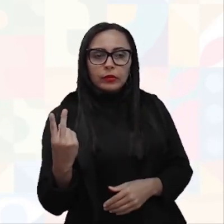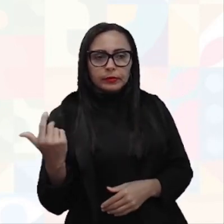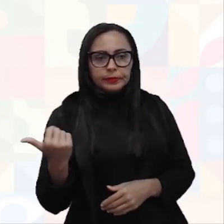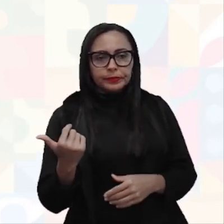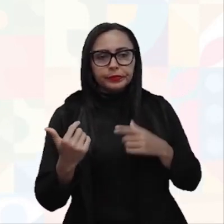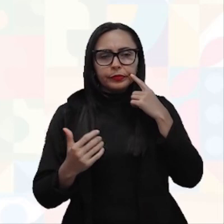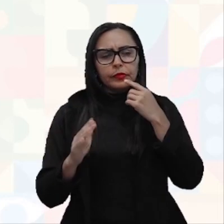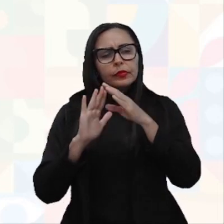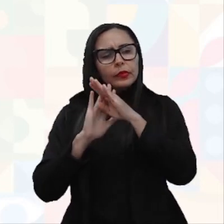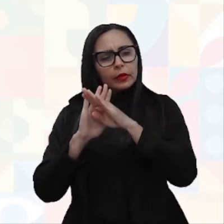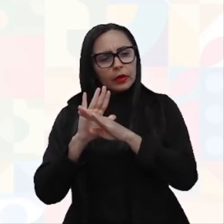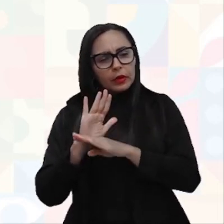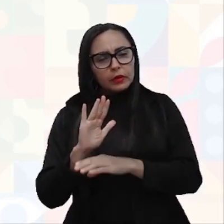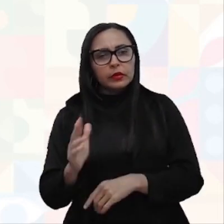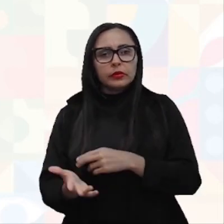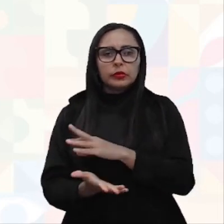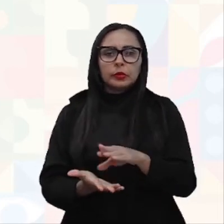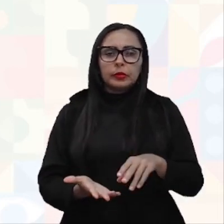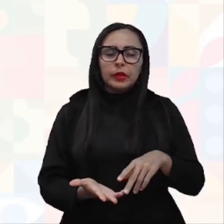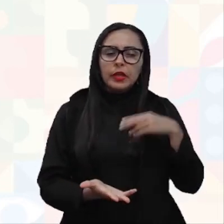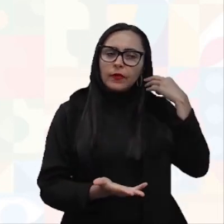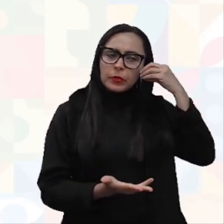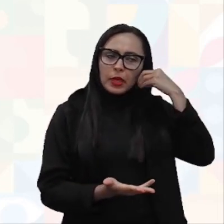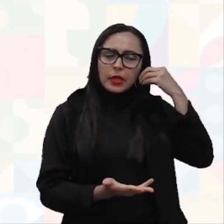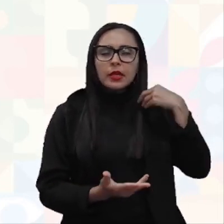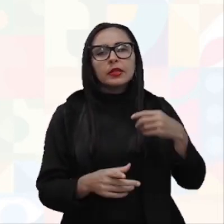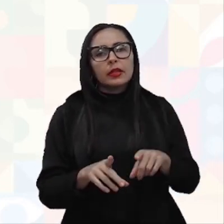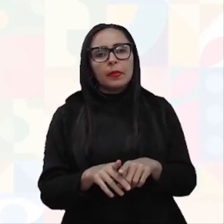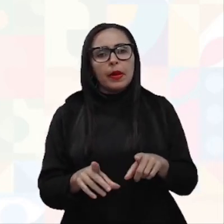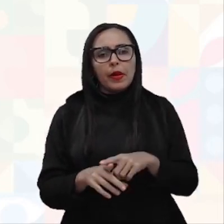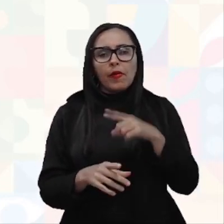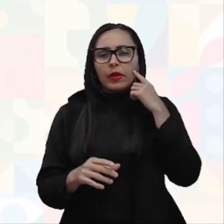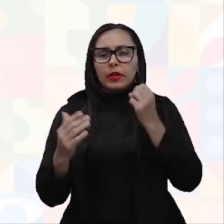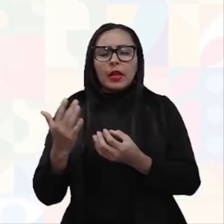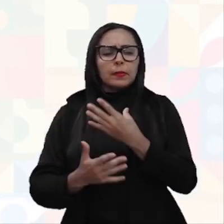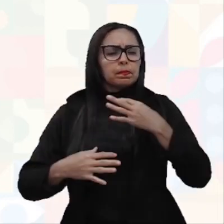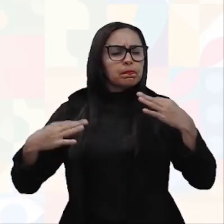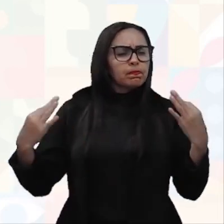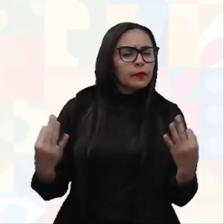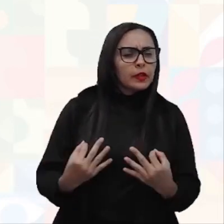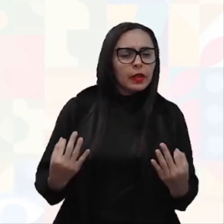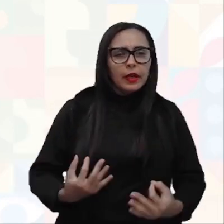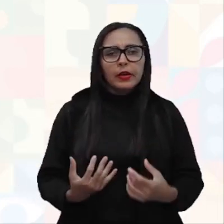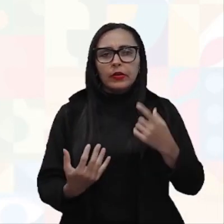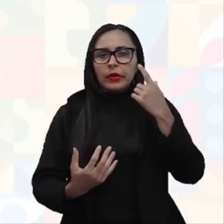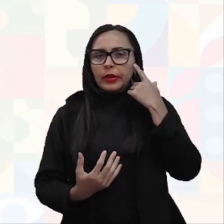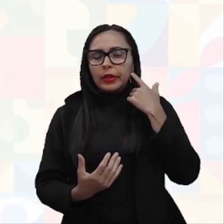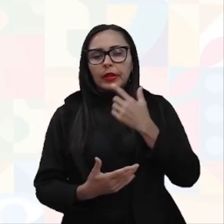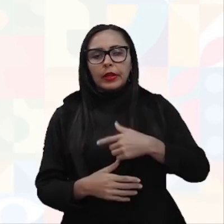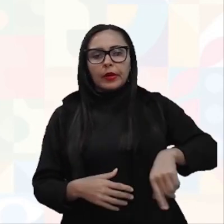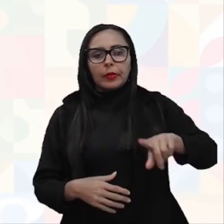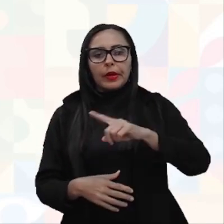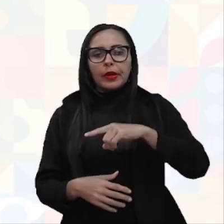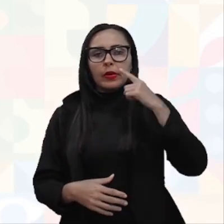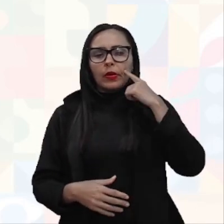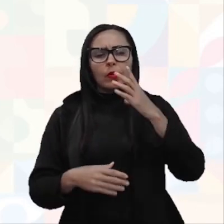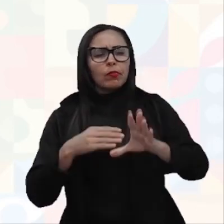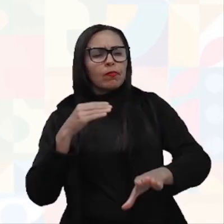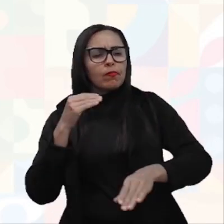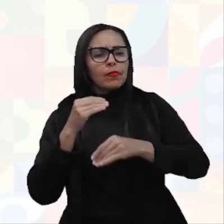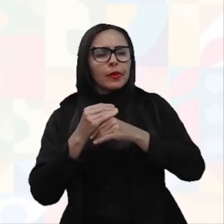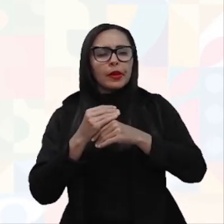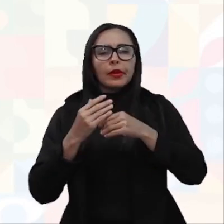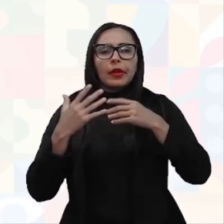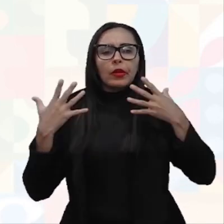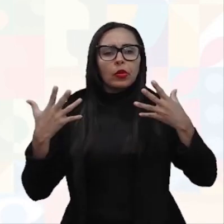pela experiência que eles tiveram, tiveram essa ideia genial desse framework, que é um full stack completo, gente. É completo mesmo, né?